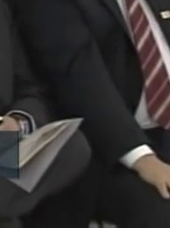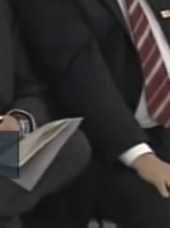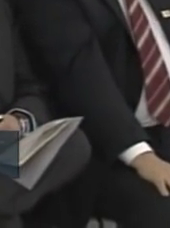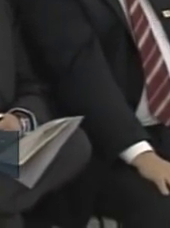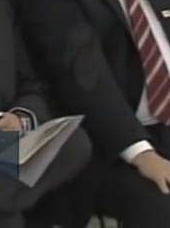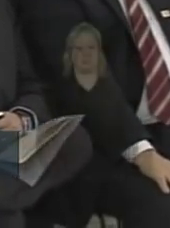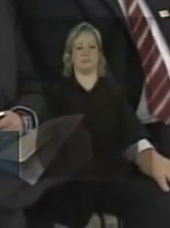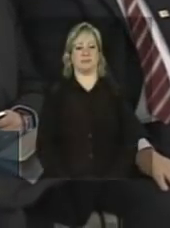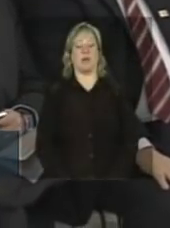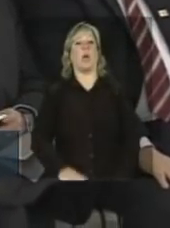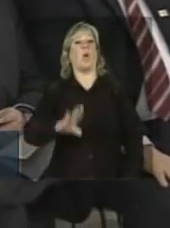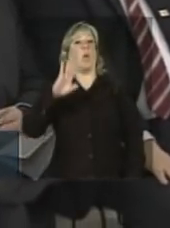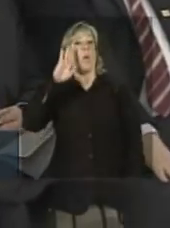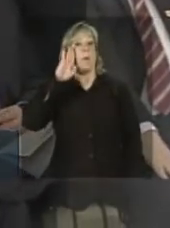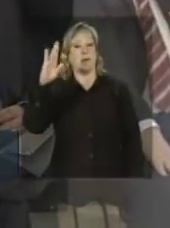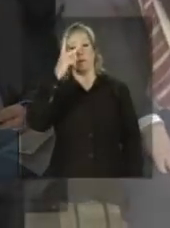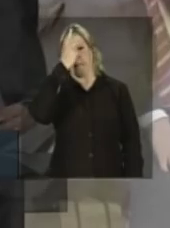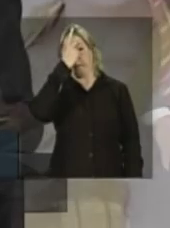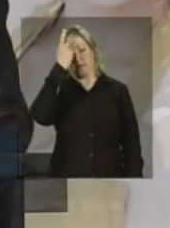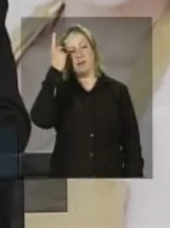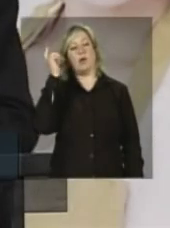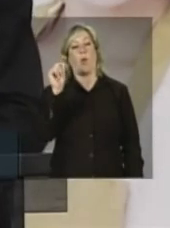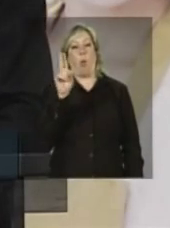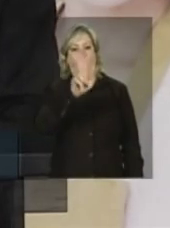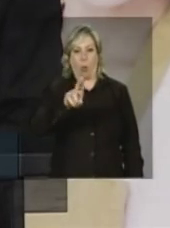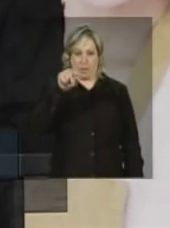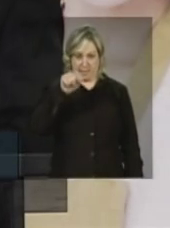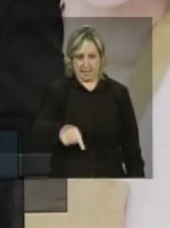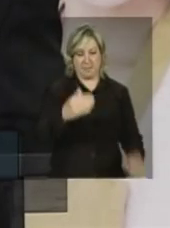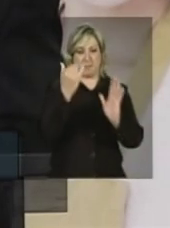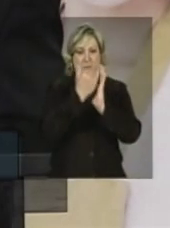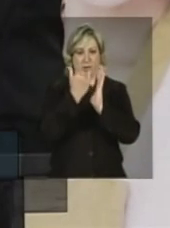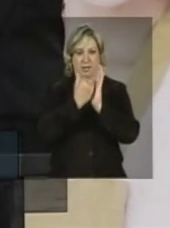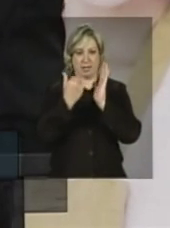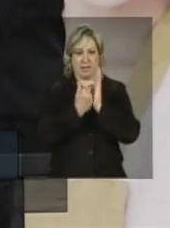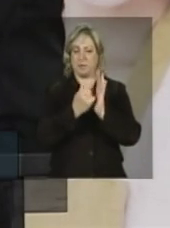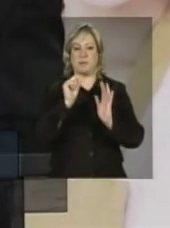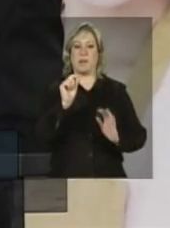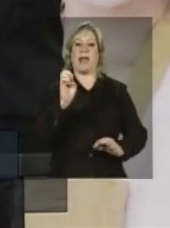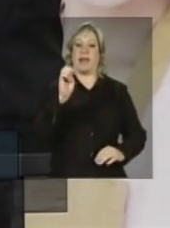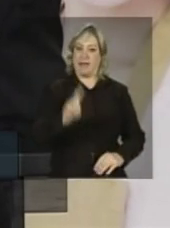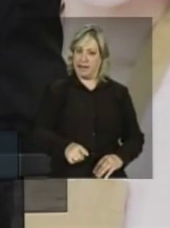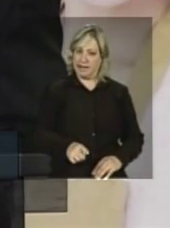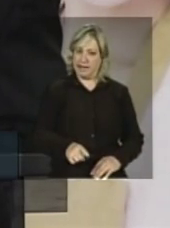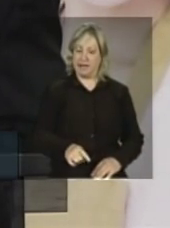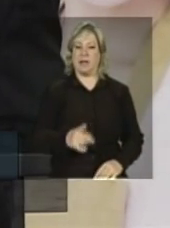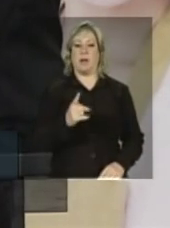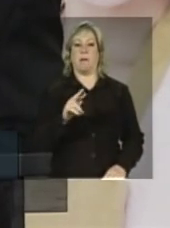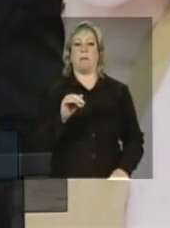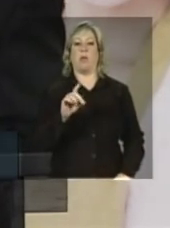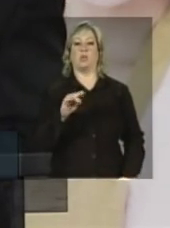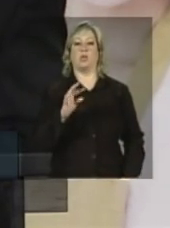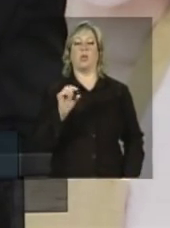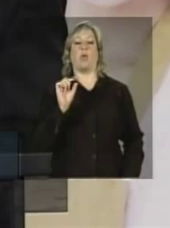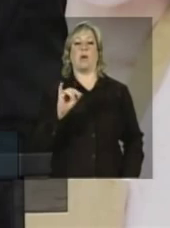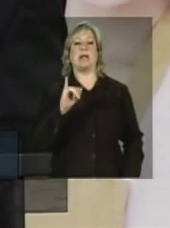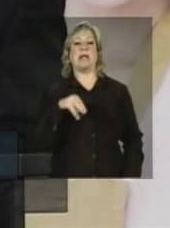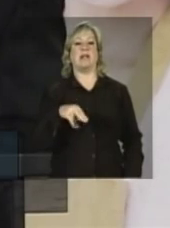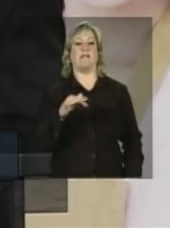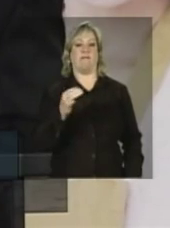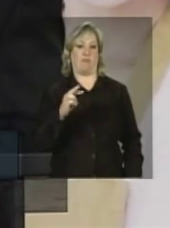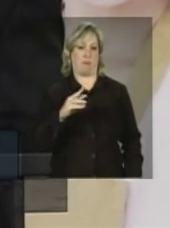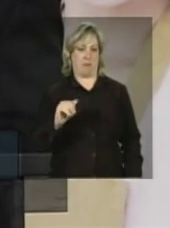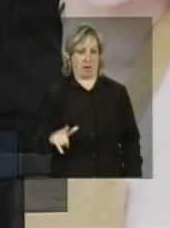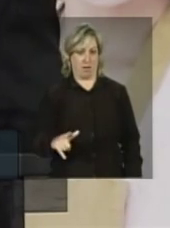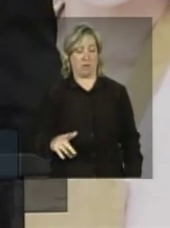O principal usuário desse programa é o produtor informal. E,